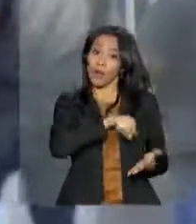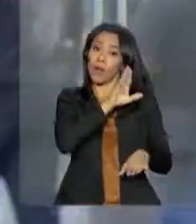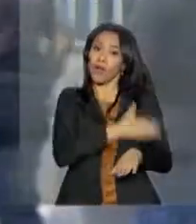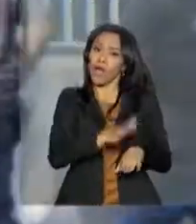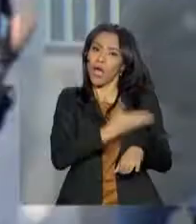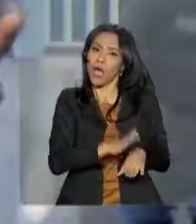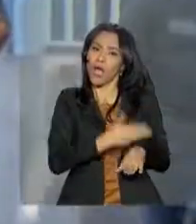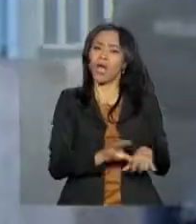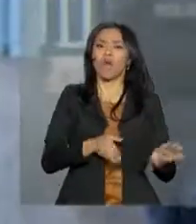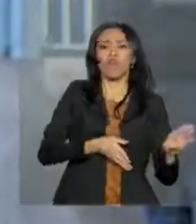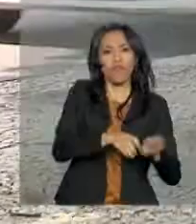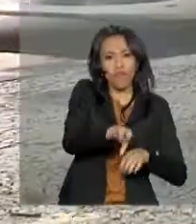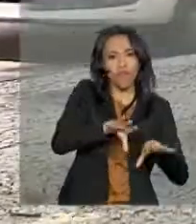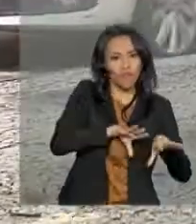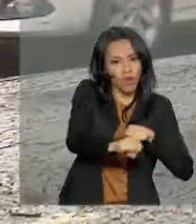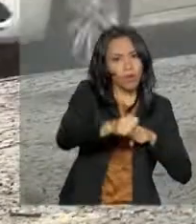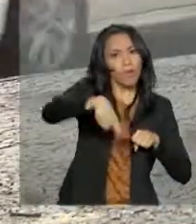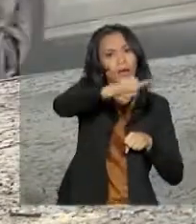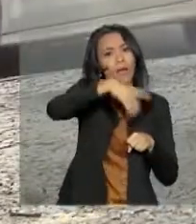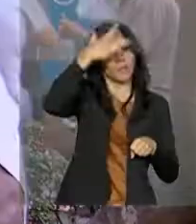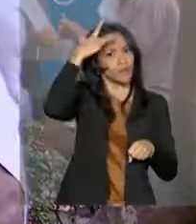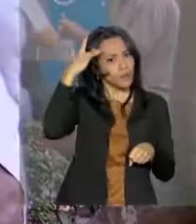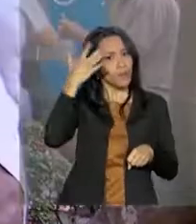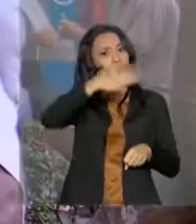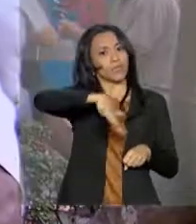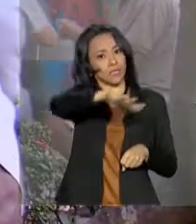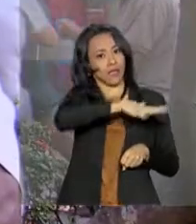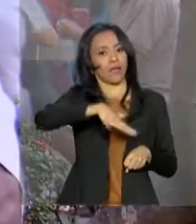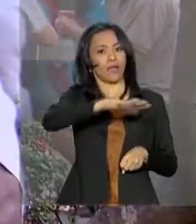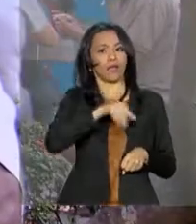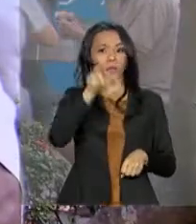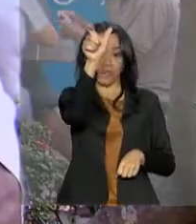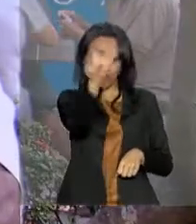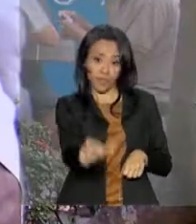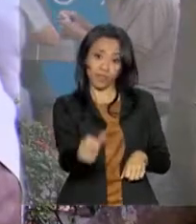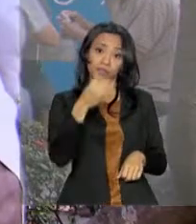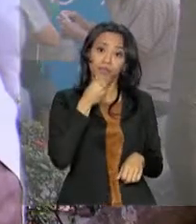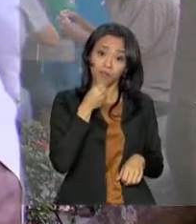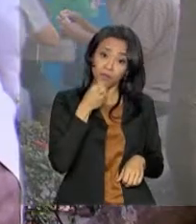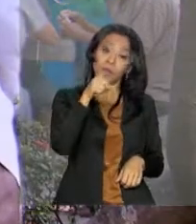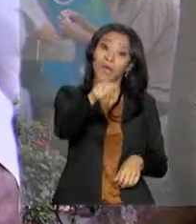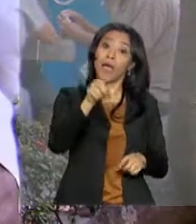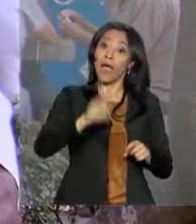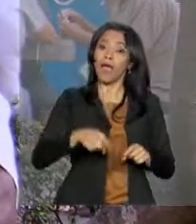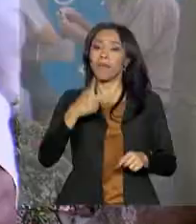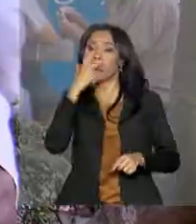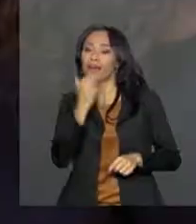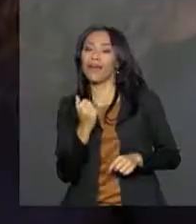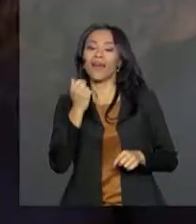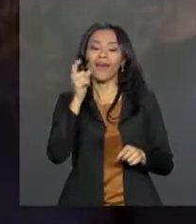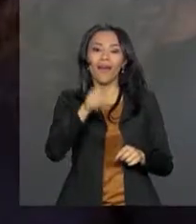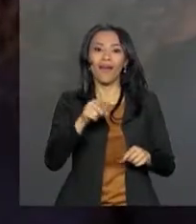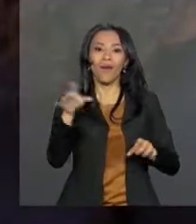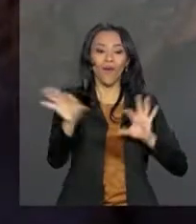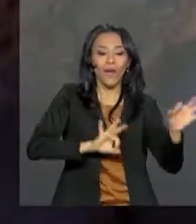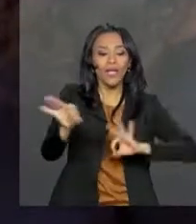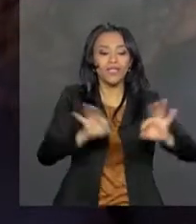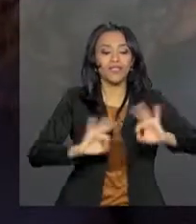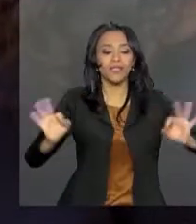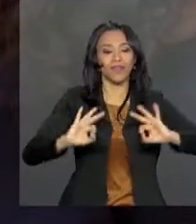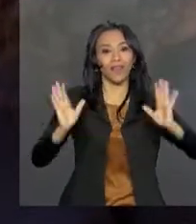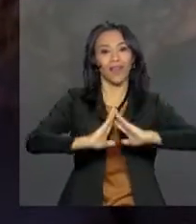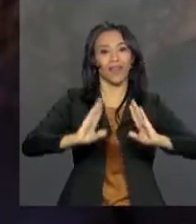formar gestores especializados no assunto. Haroldo compara a intervenção à arrumação da casa e diz que está